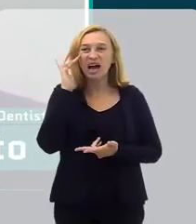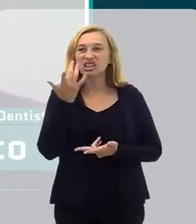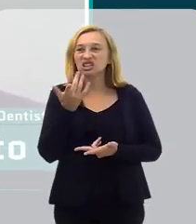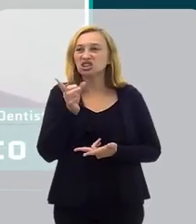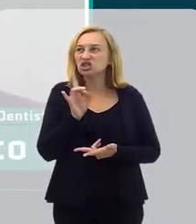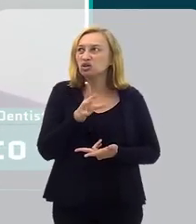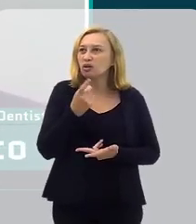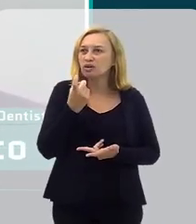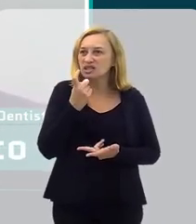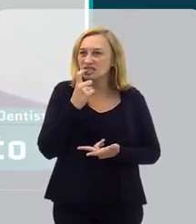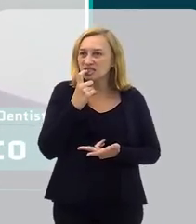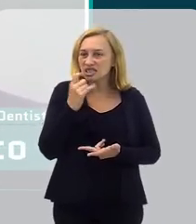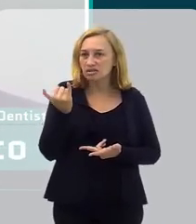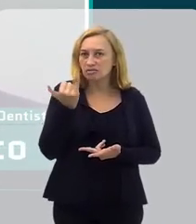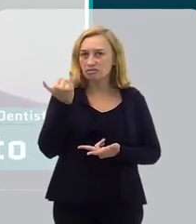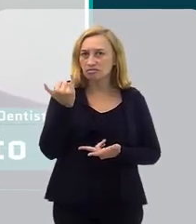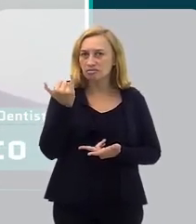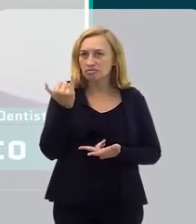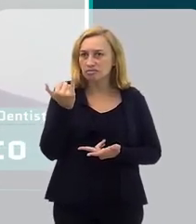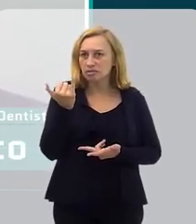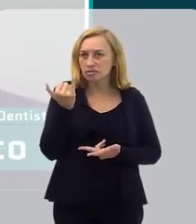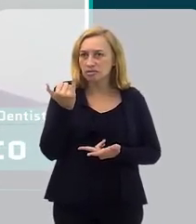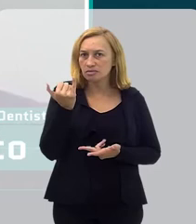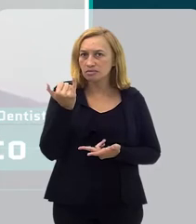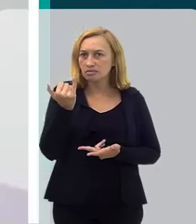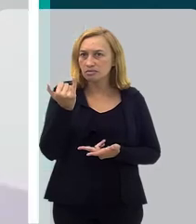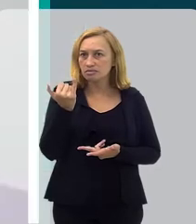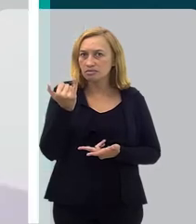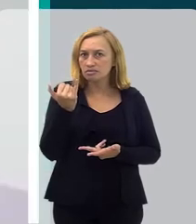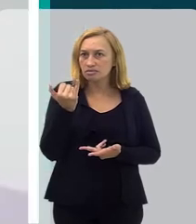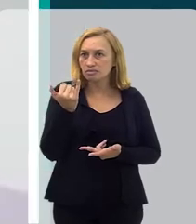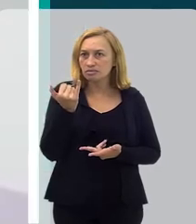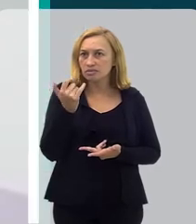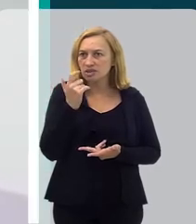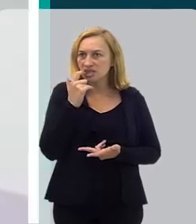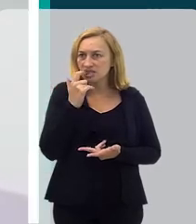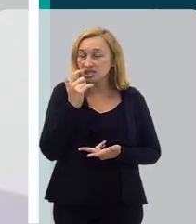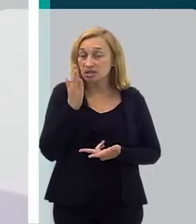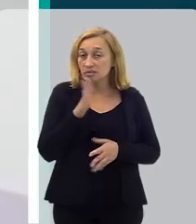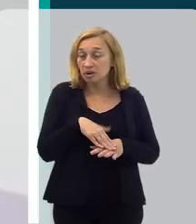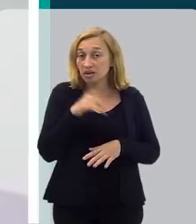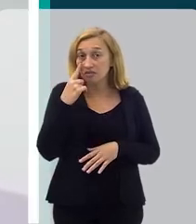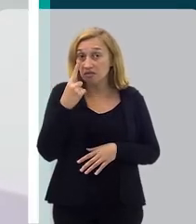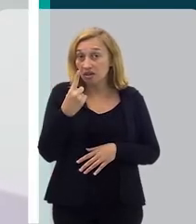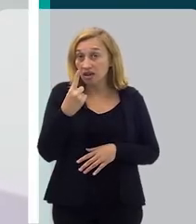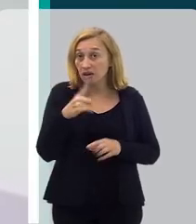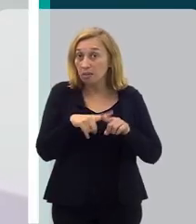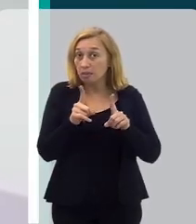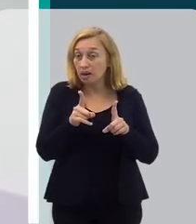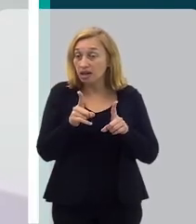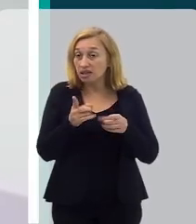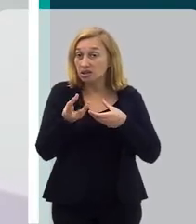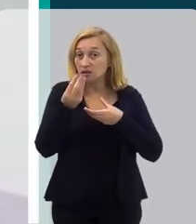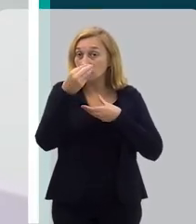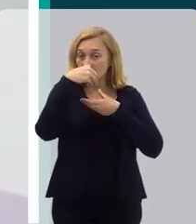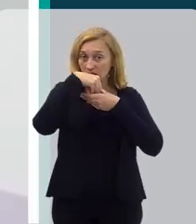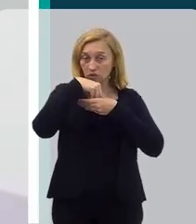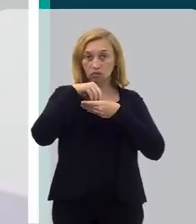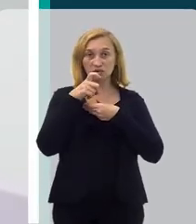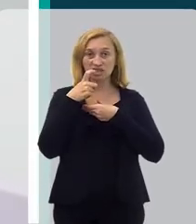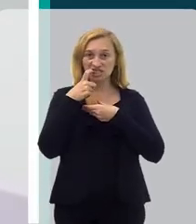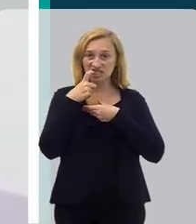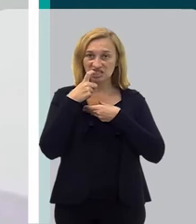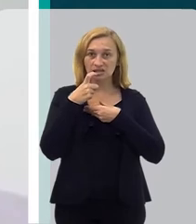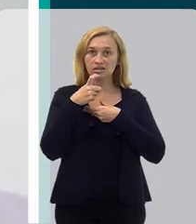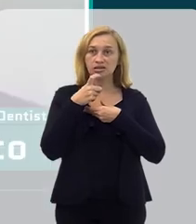o dente é o que importa. O dente é o que a gente mais vê, mas existe o suporte